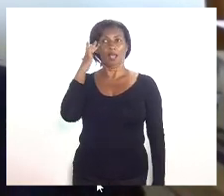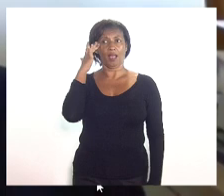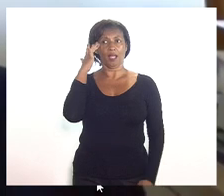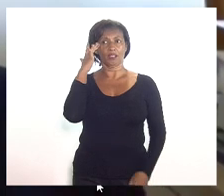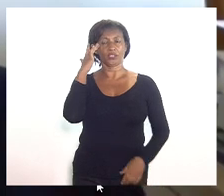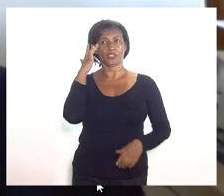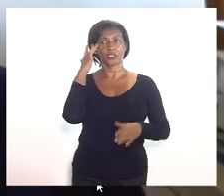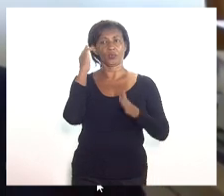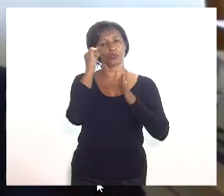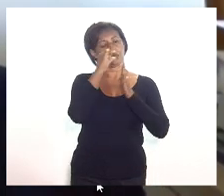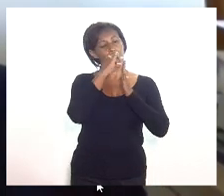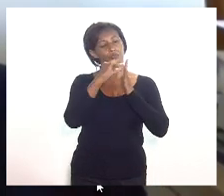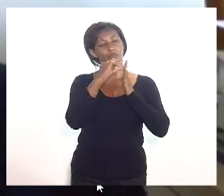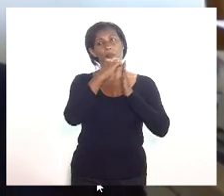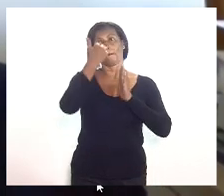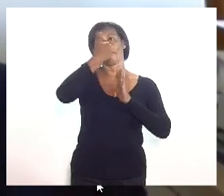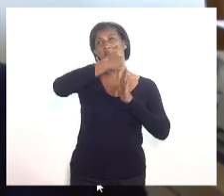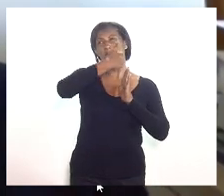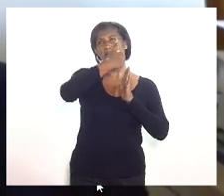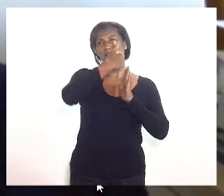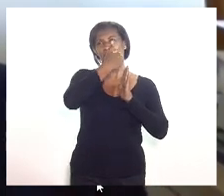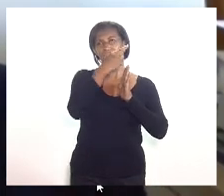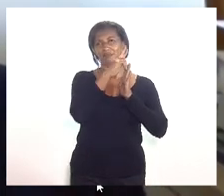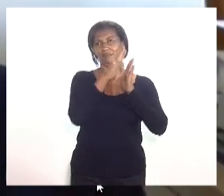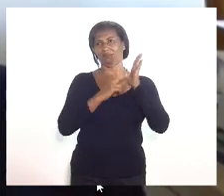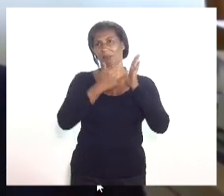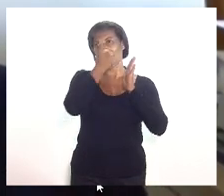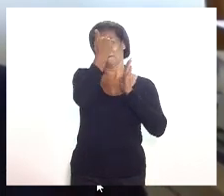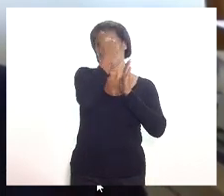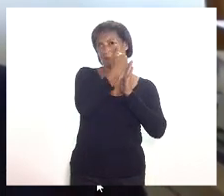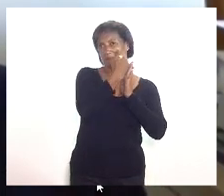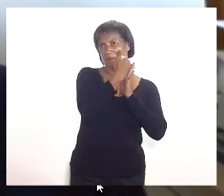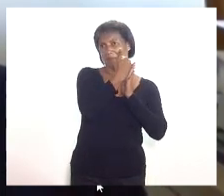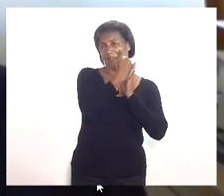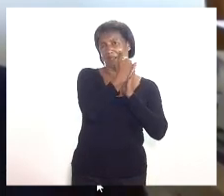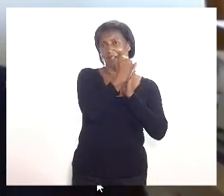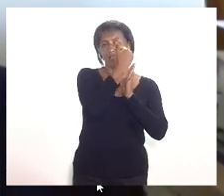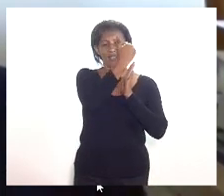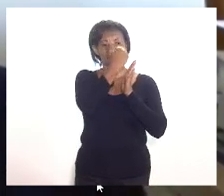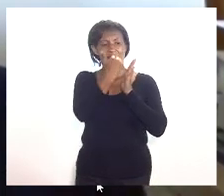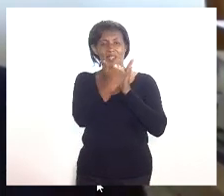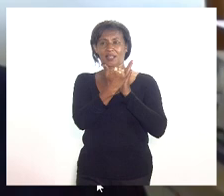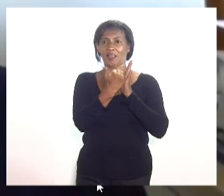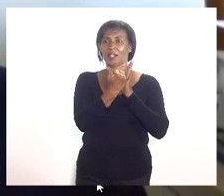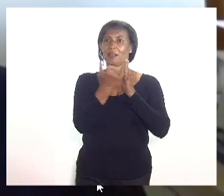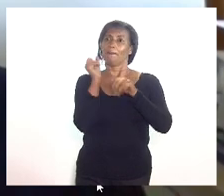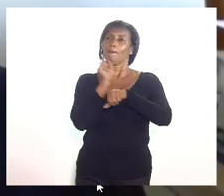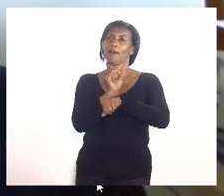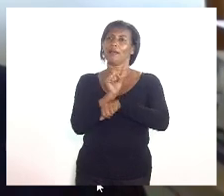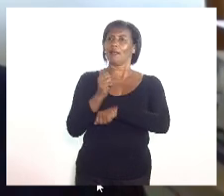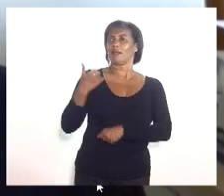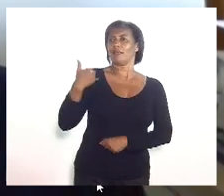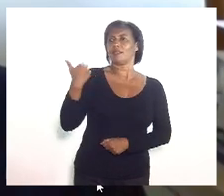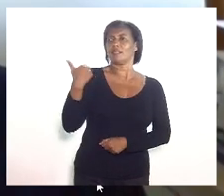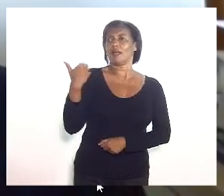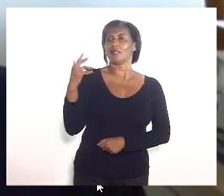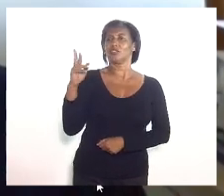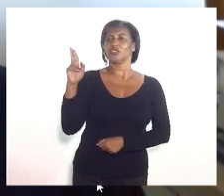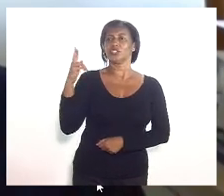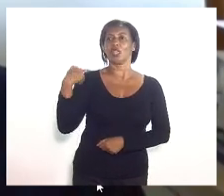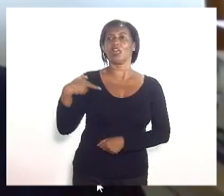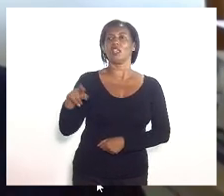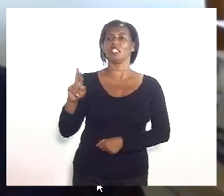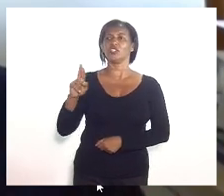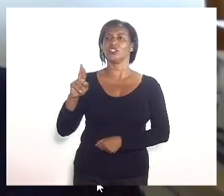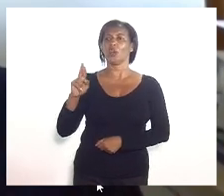primeiro da redação, a redação tinha que parar na idade e religião, ponto, e não tivesse a